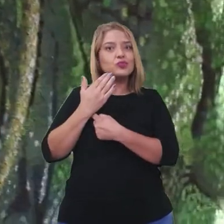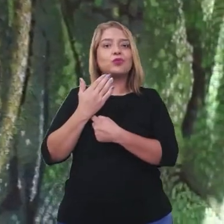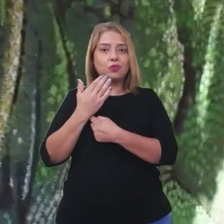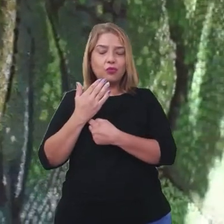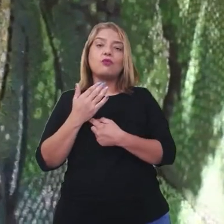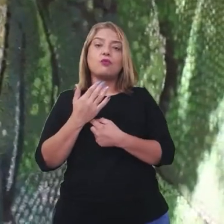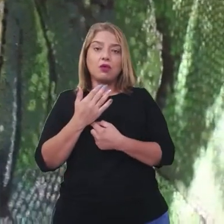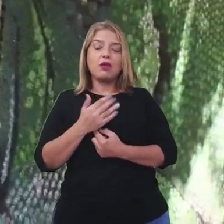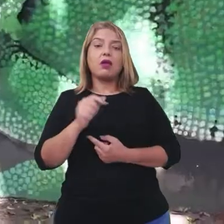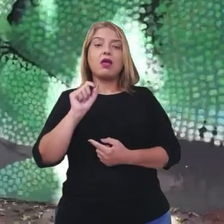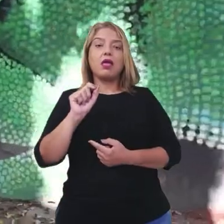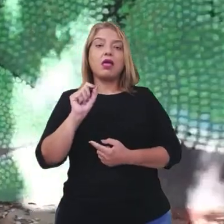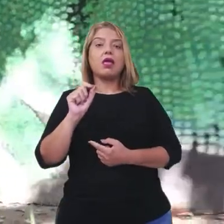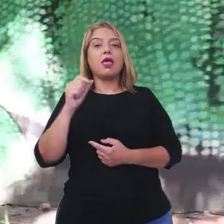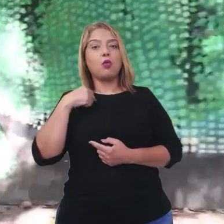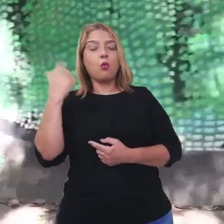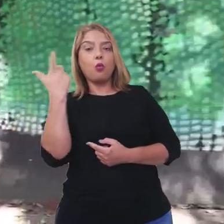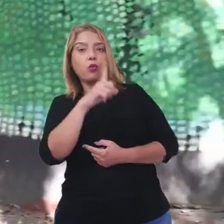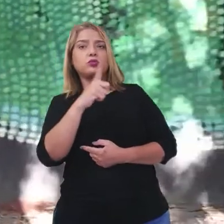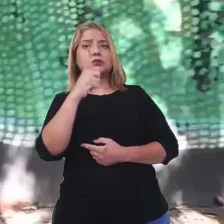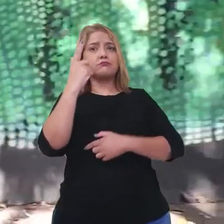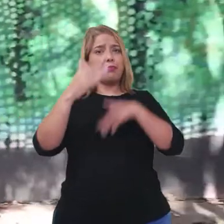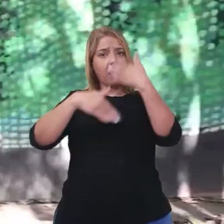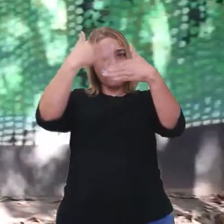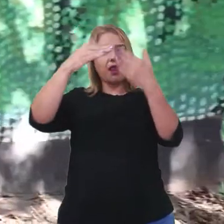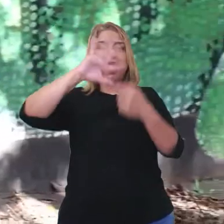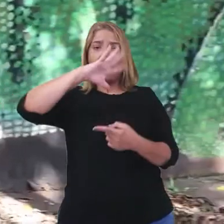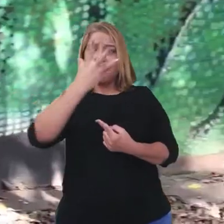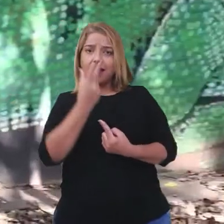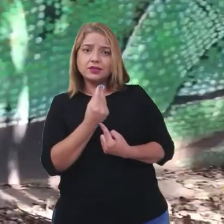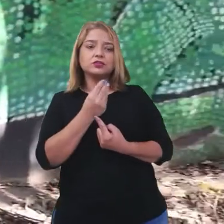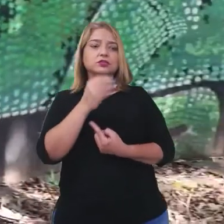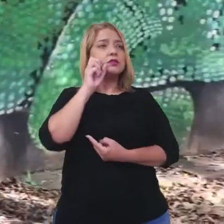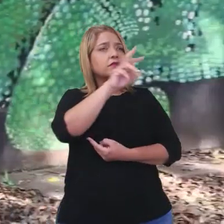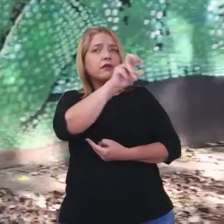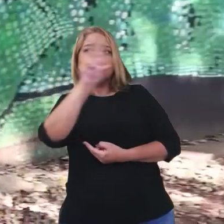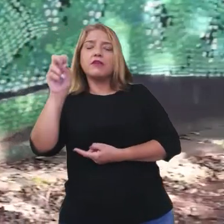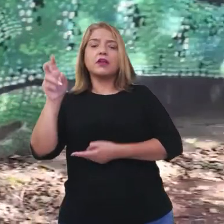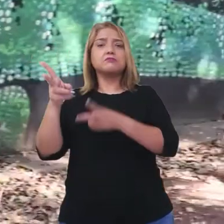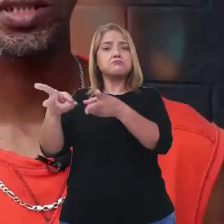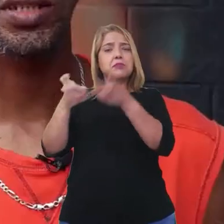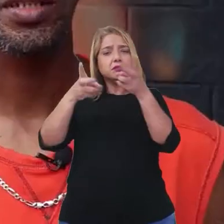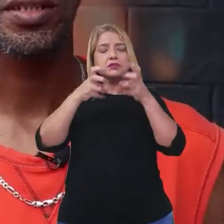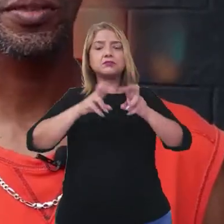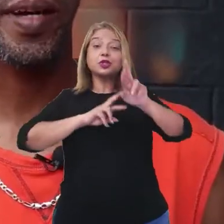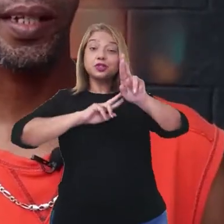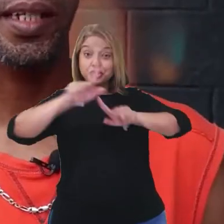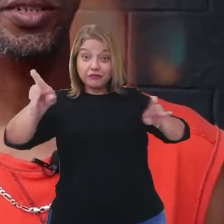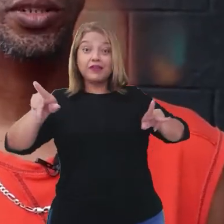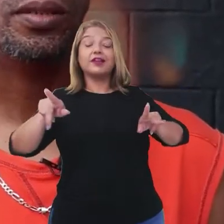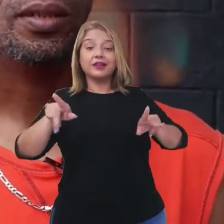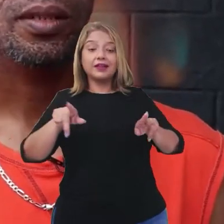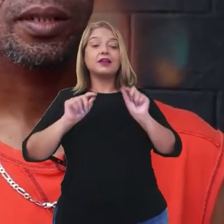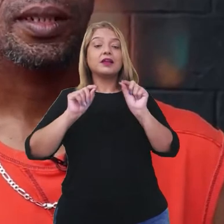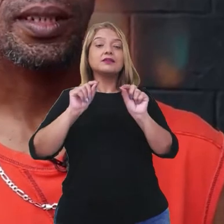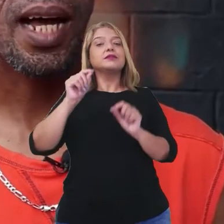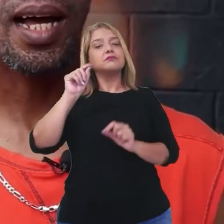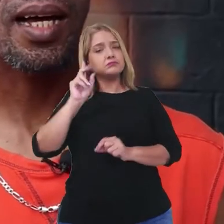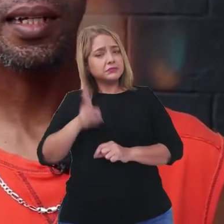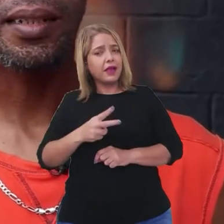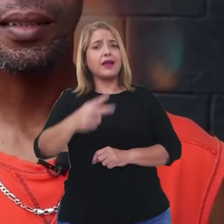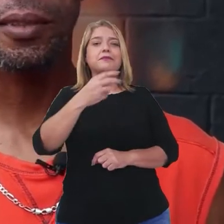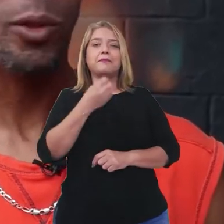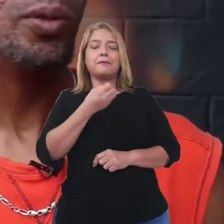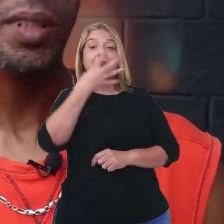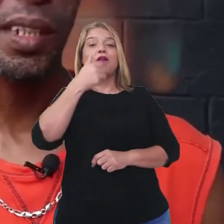isso me ajudou muito a evoluir do lado artístico, ver as coisas diferentes e